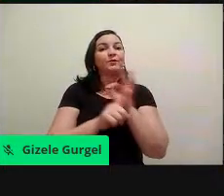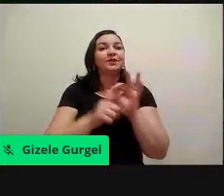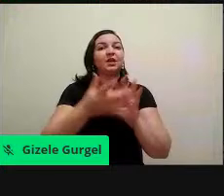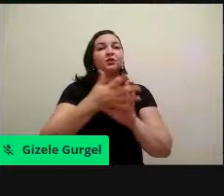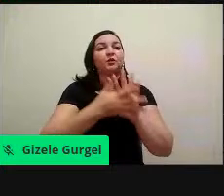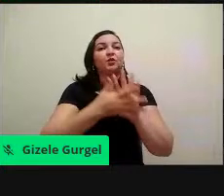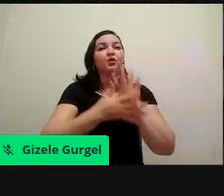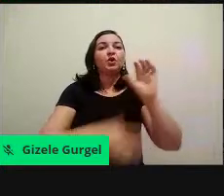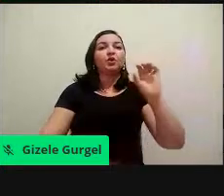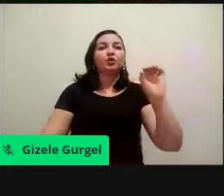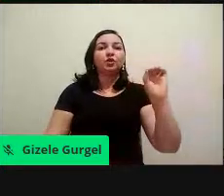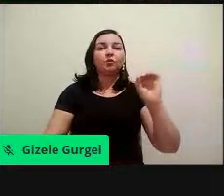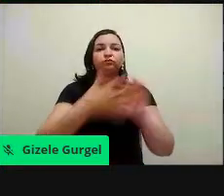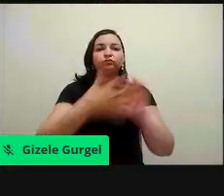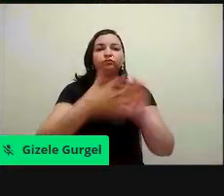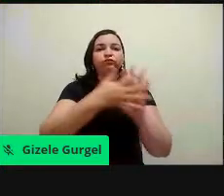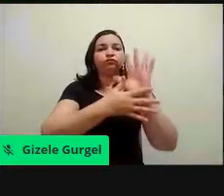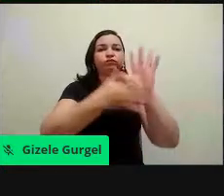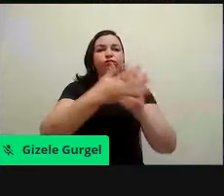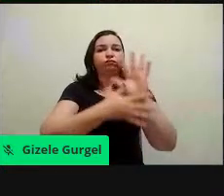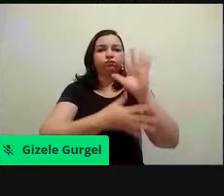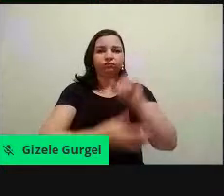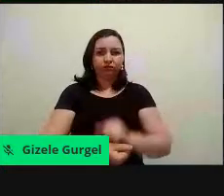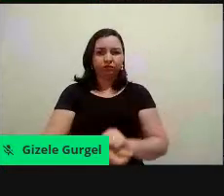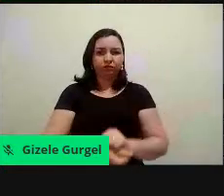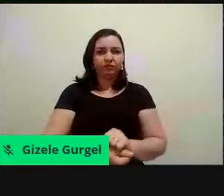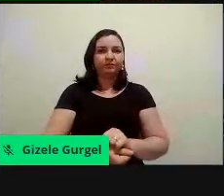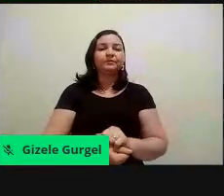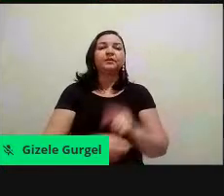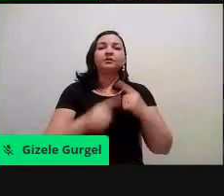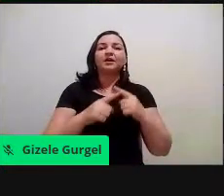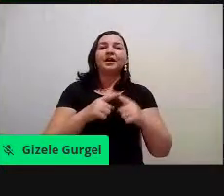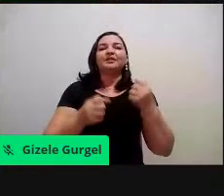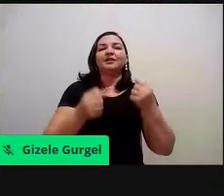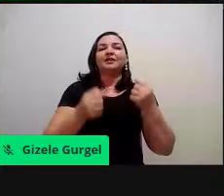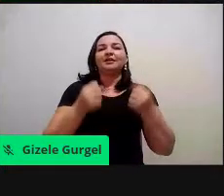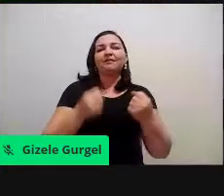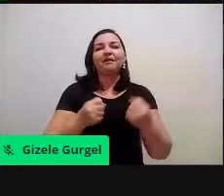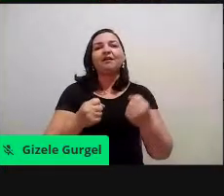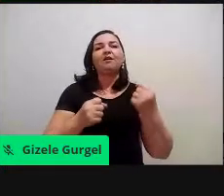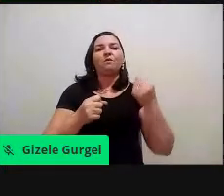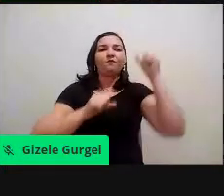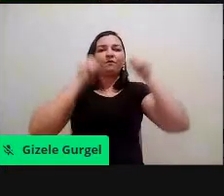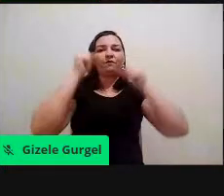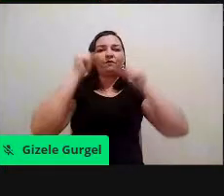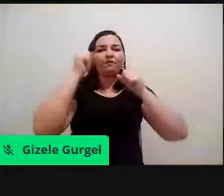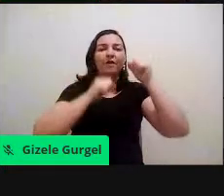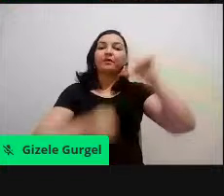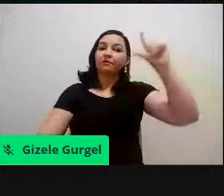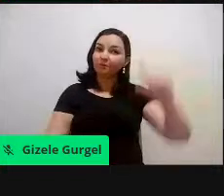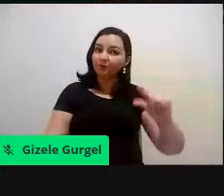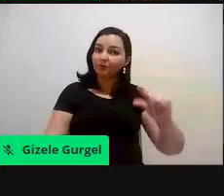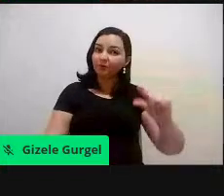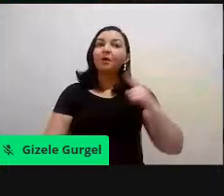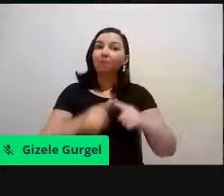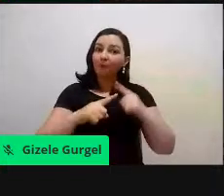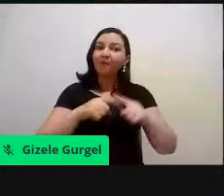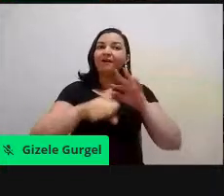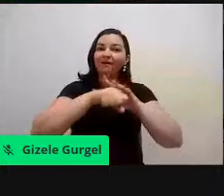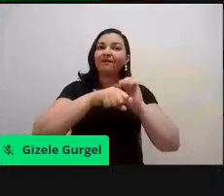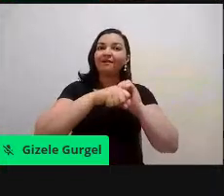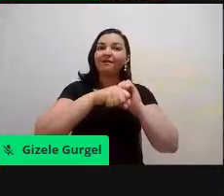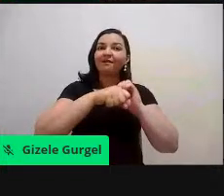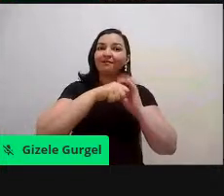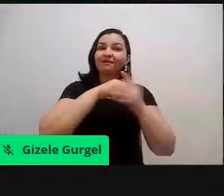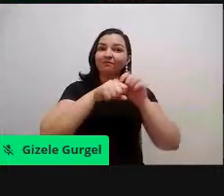poluente atmosférico, durante a pandemia, né, por conta da COVID. E também, além da qualidade do ar,